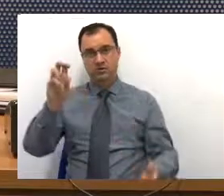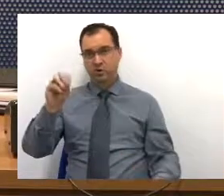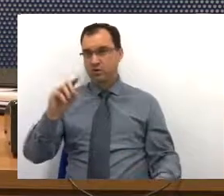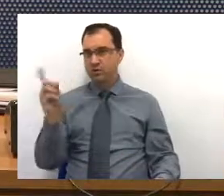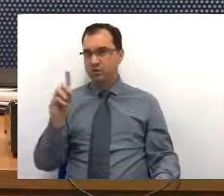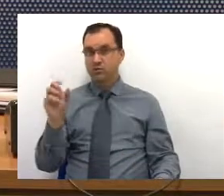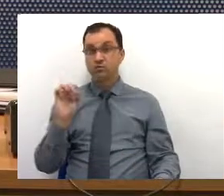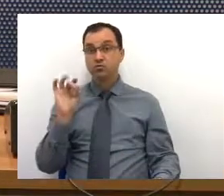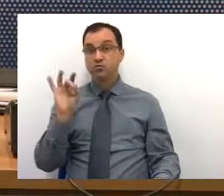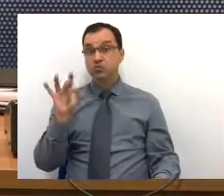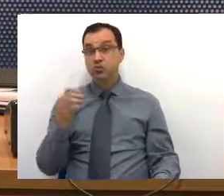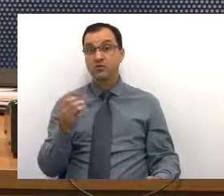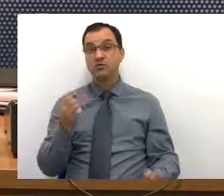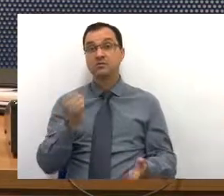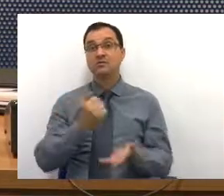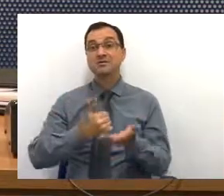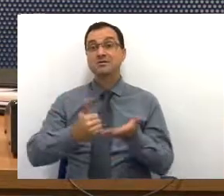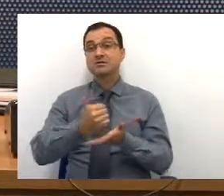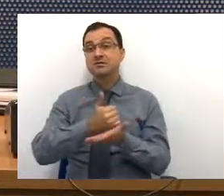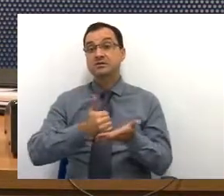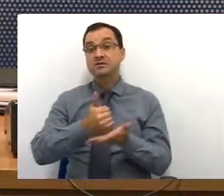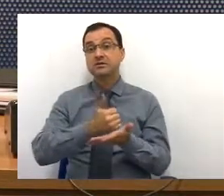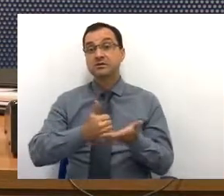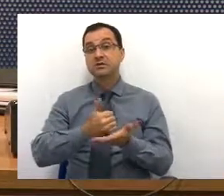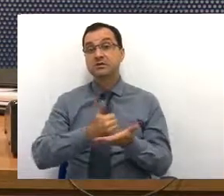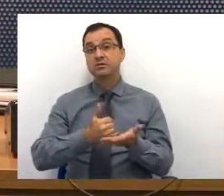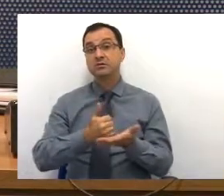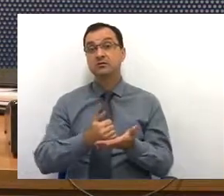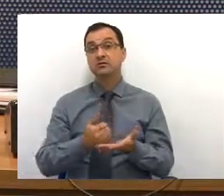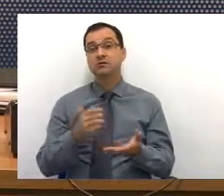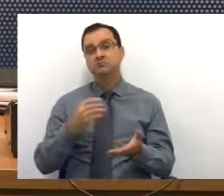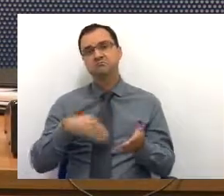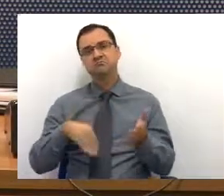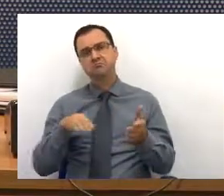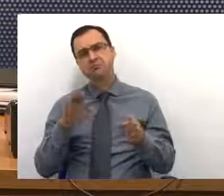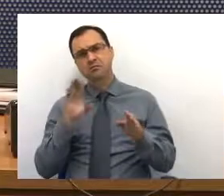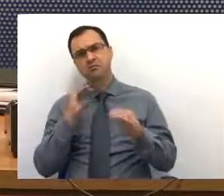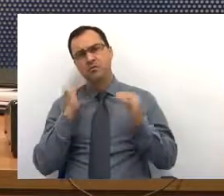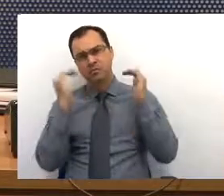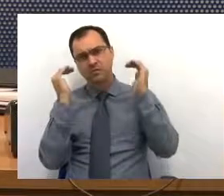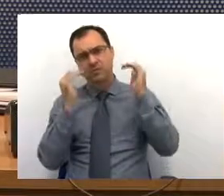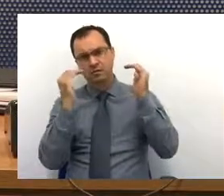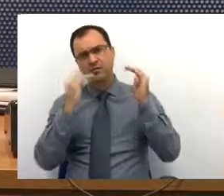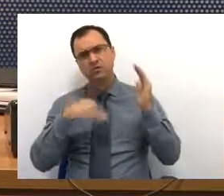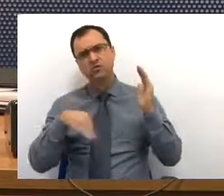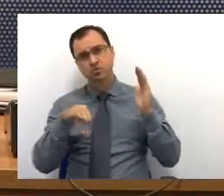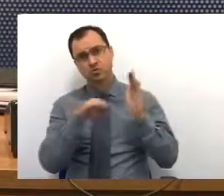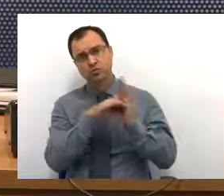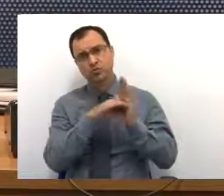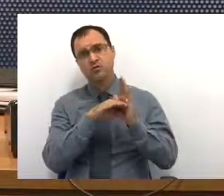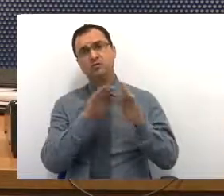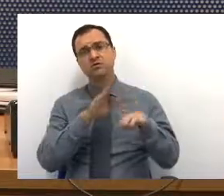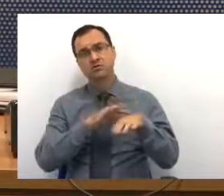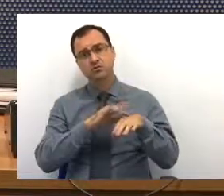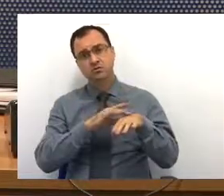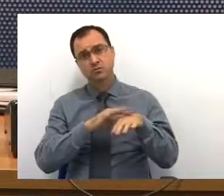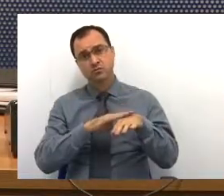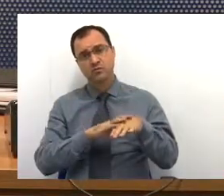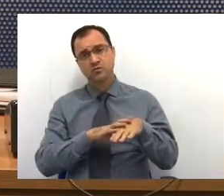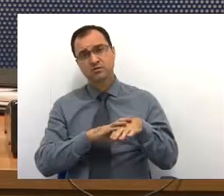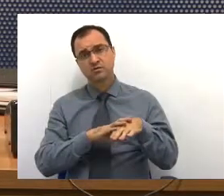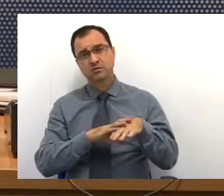o SUS tem uma cesta básica, não é, que atende todos os remédios, todas as doenças,